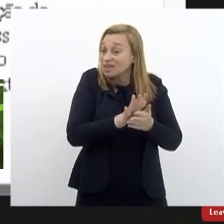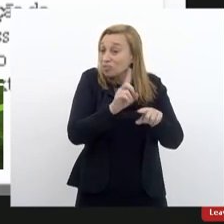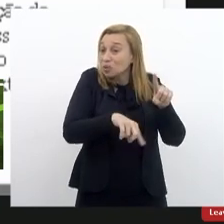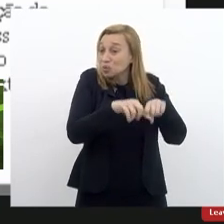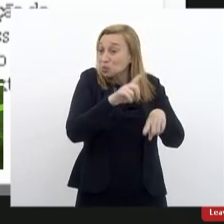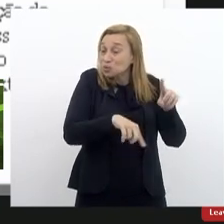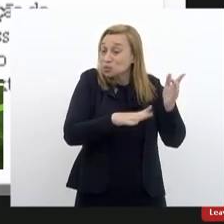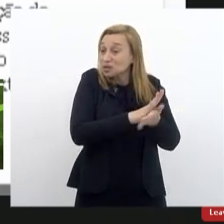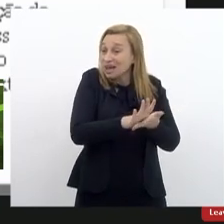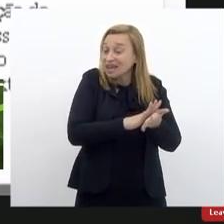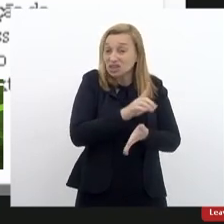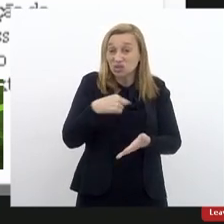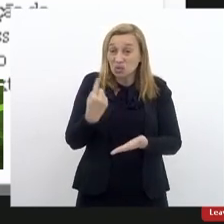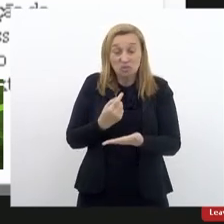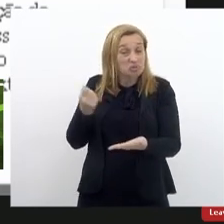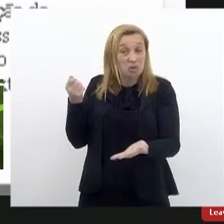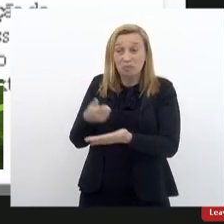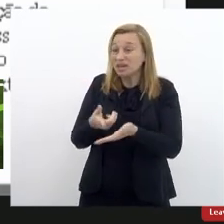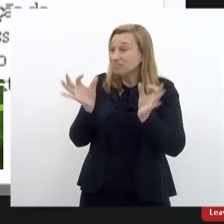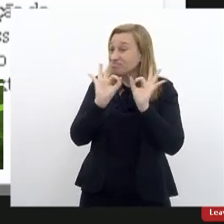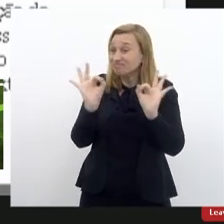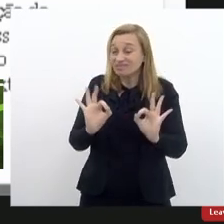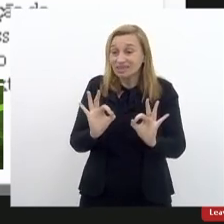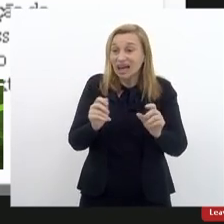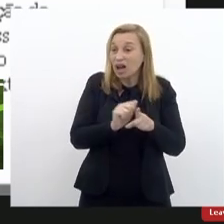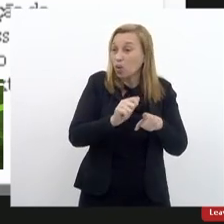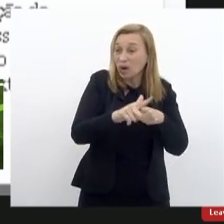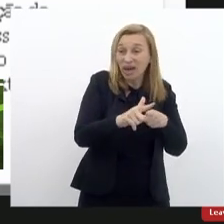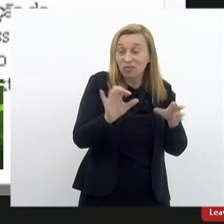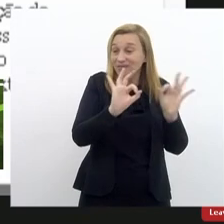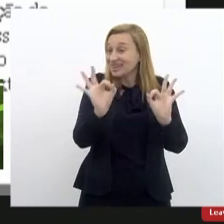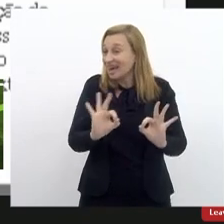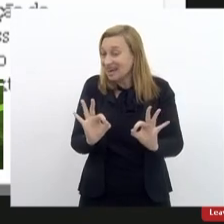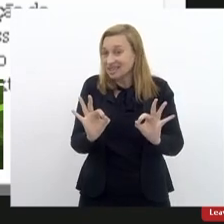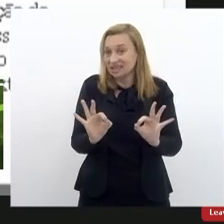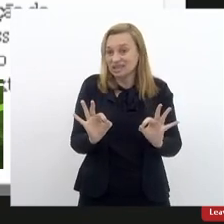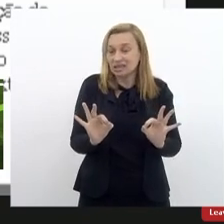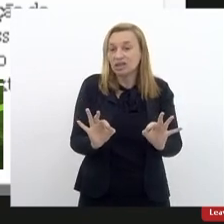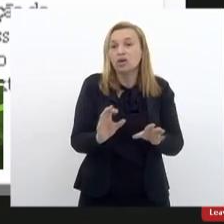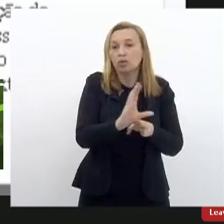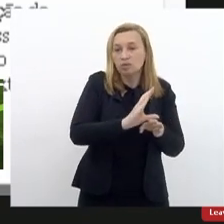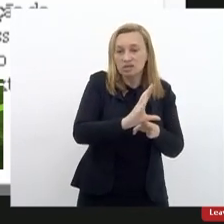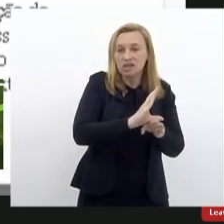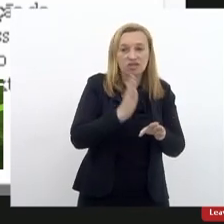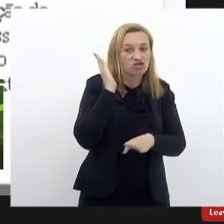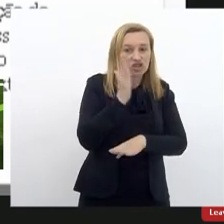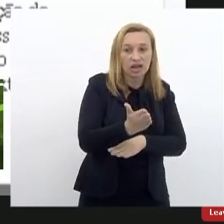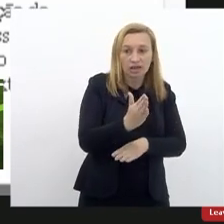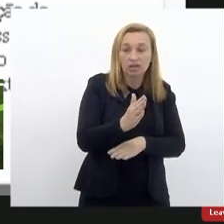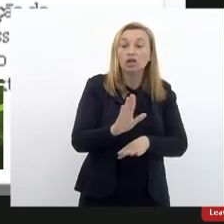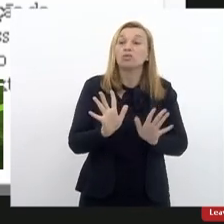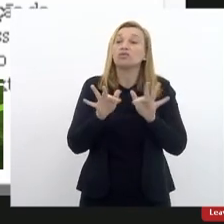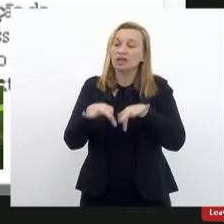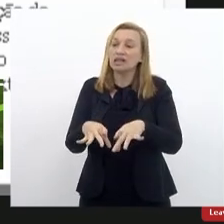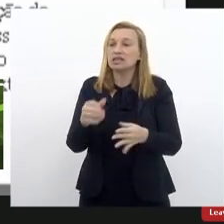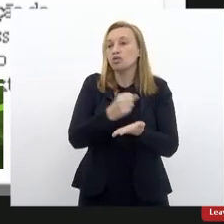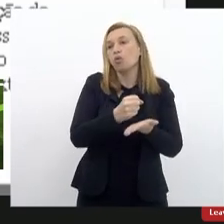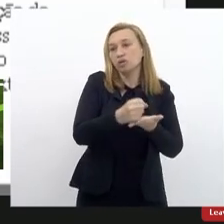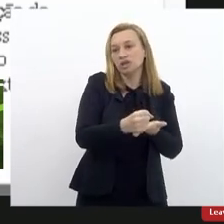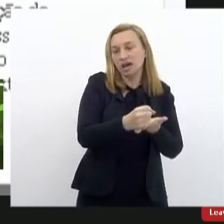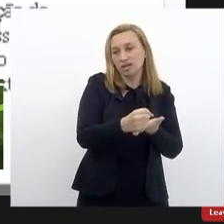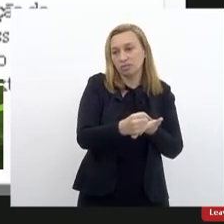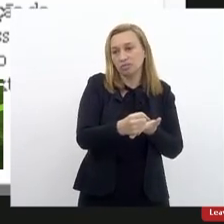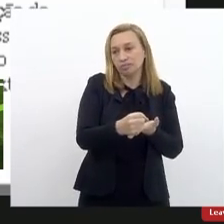nós não realizamos compras nesse sentido, aluguel de maquinários, nada disso é feito pelo Conselho diretamente. E quando termina o contrato de